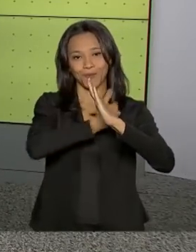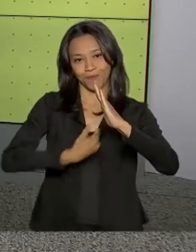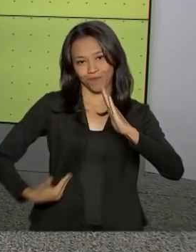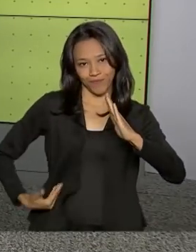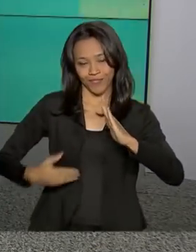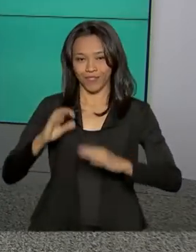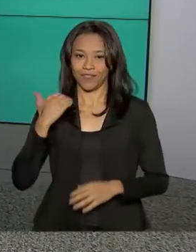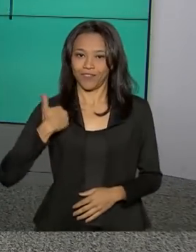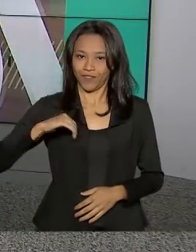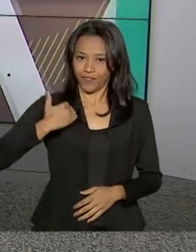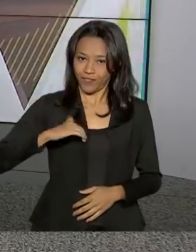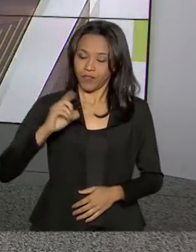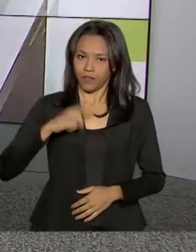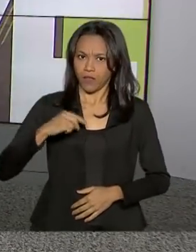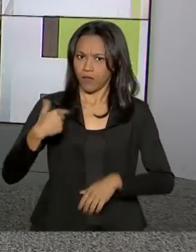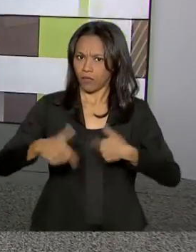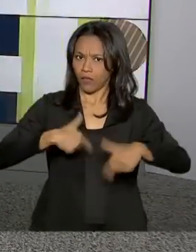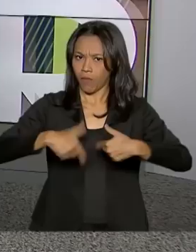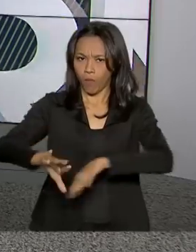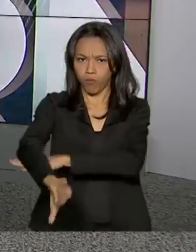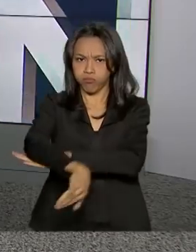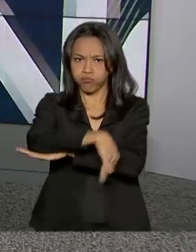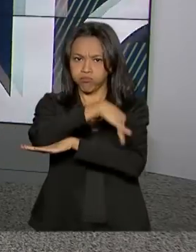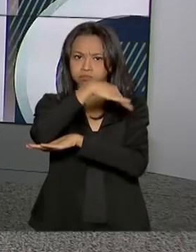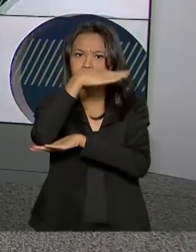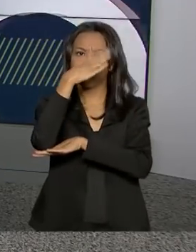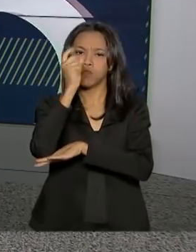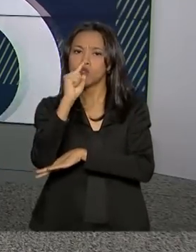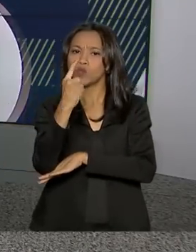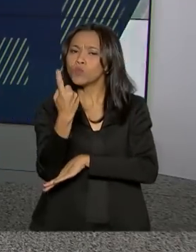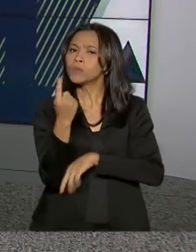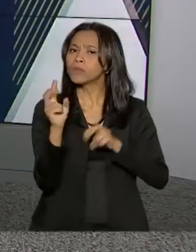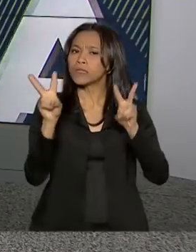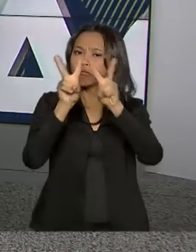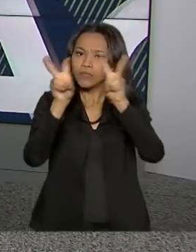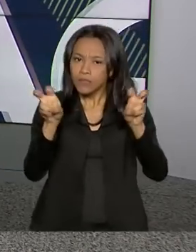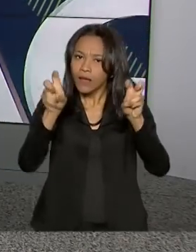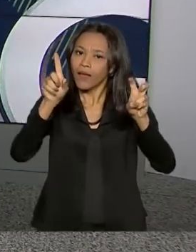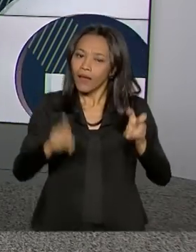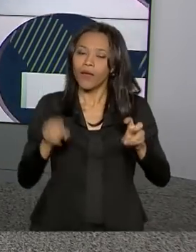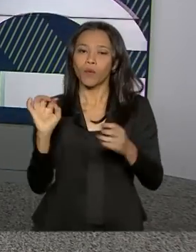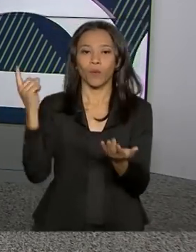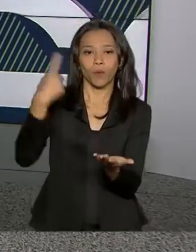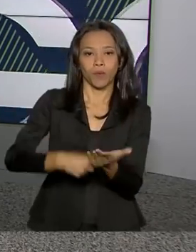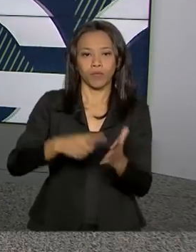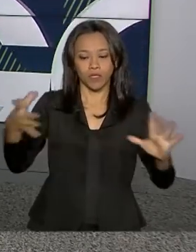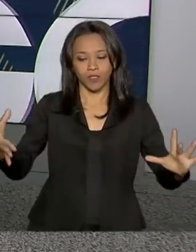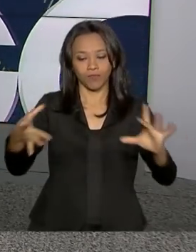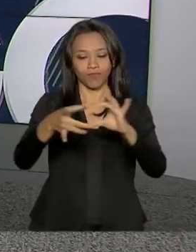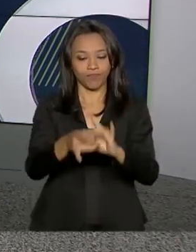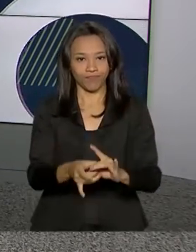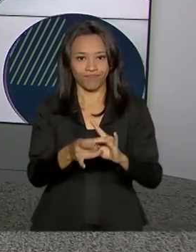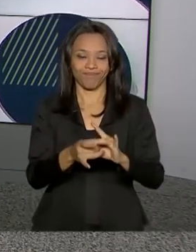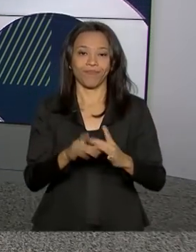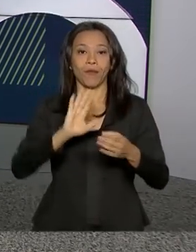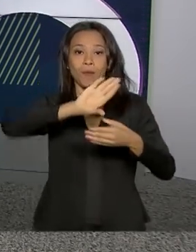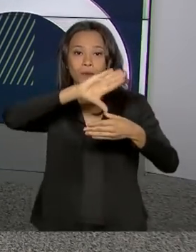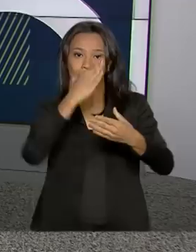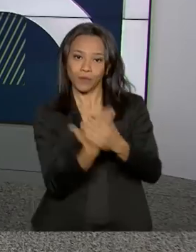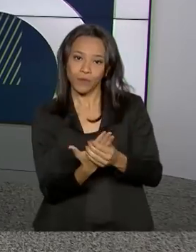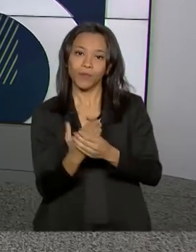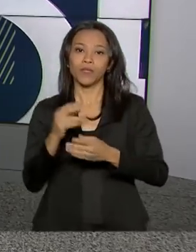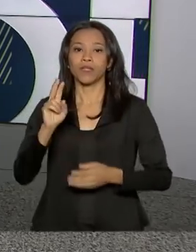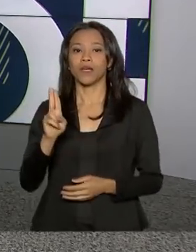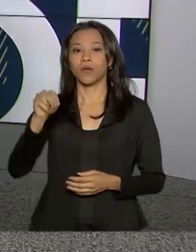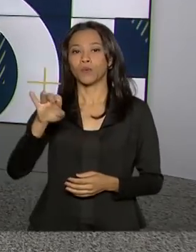A agenda de trabalho é extensa e uma das pautas é a discussão sobre o acordo entre o Mercosul e a União Europeia. As